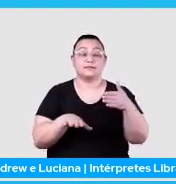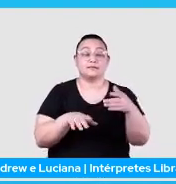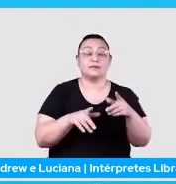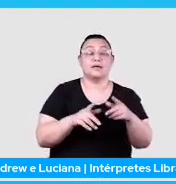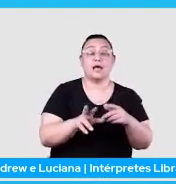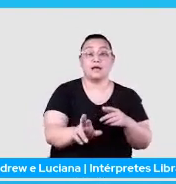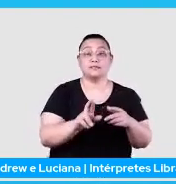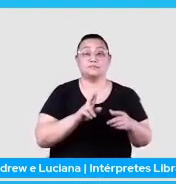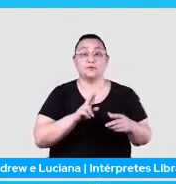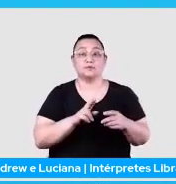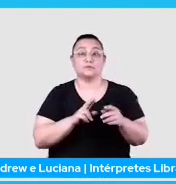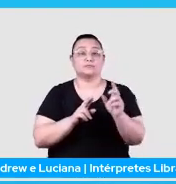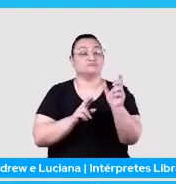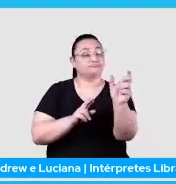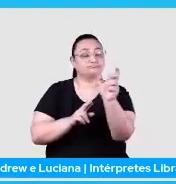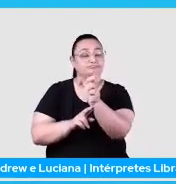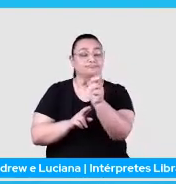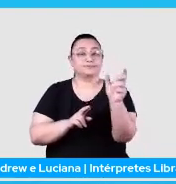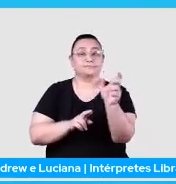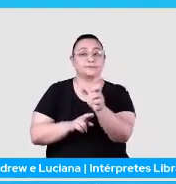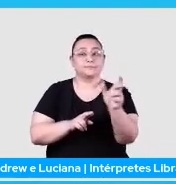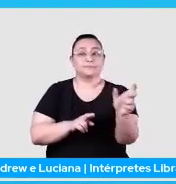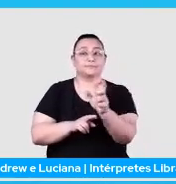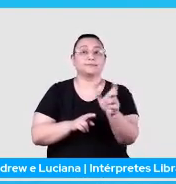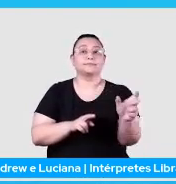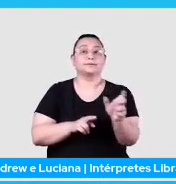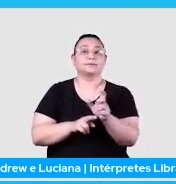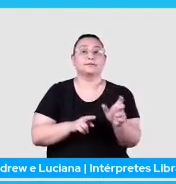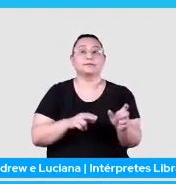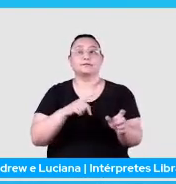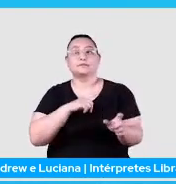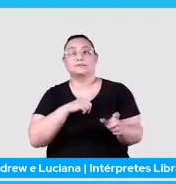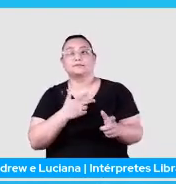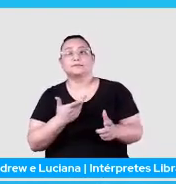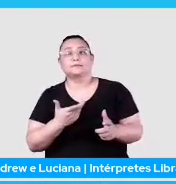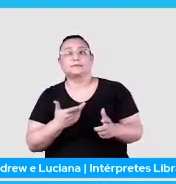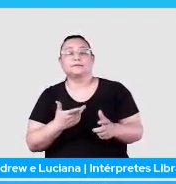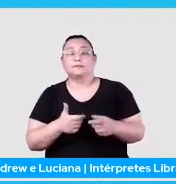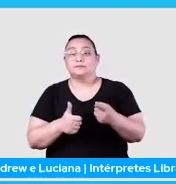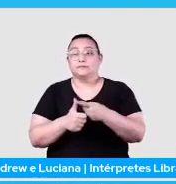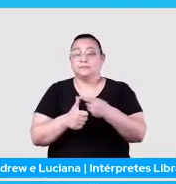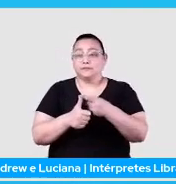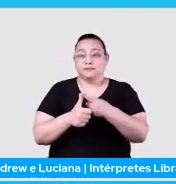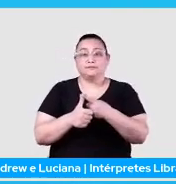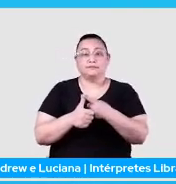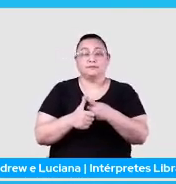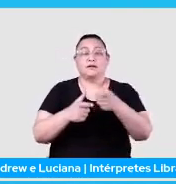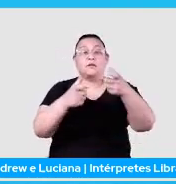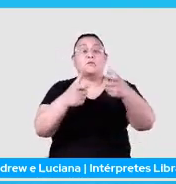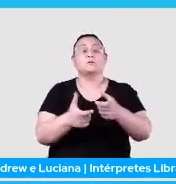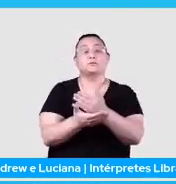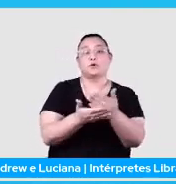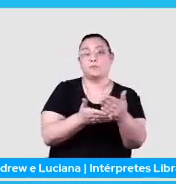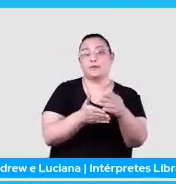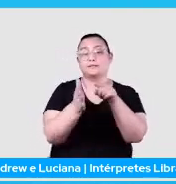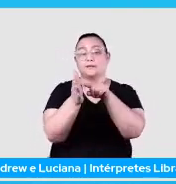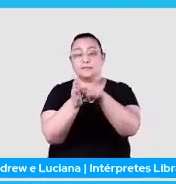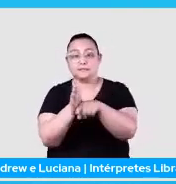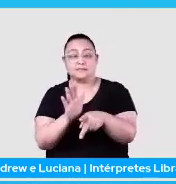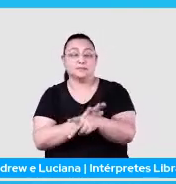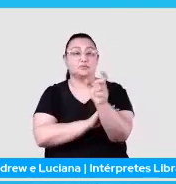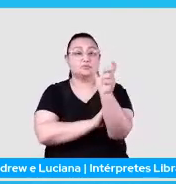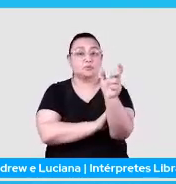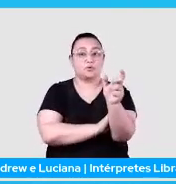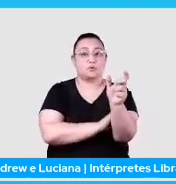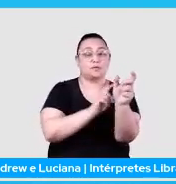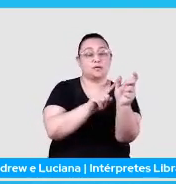tuplas, que ela vai ter esse primeiro índice, que é onde começa a minha entidade, esse último